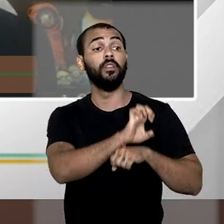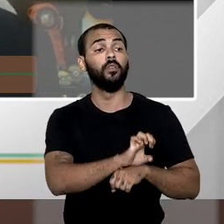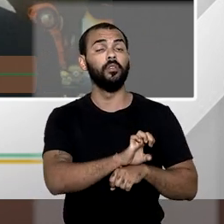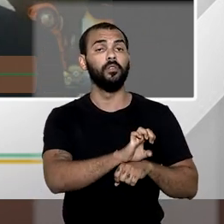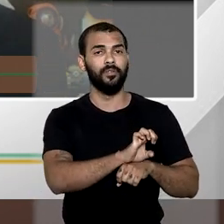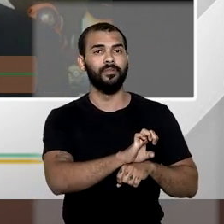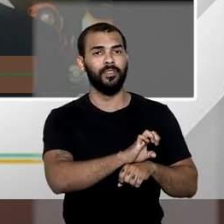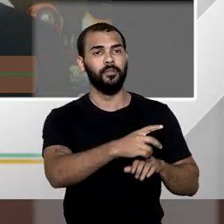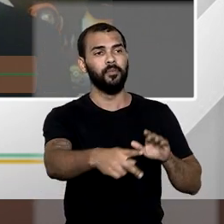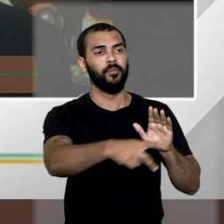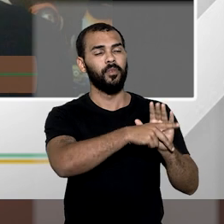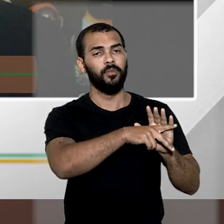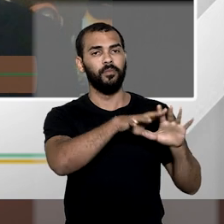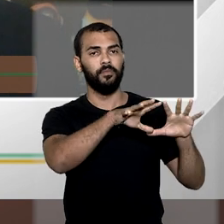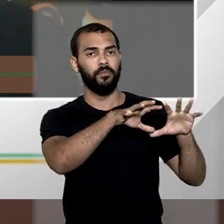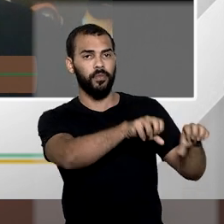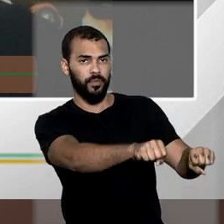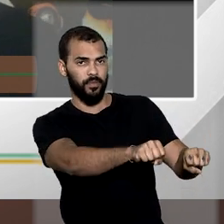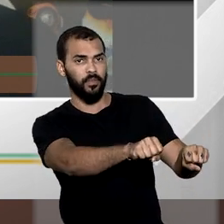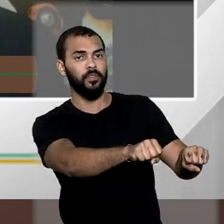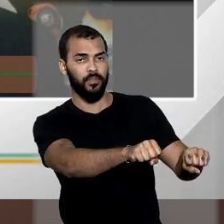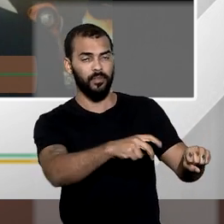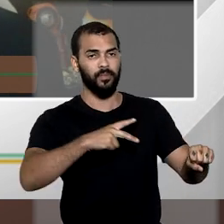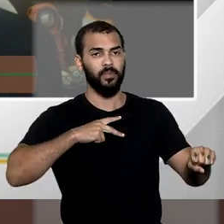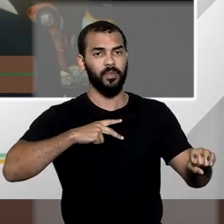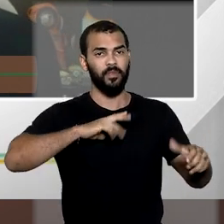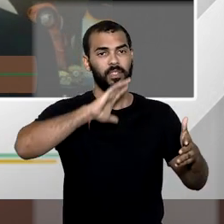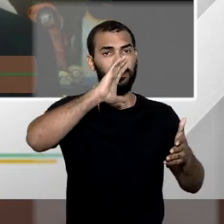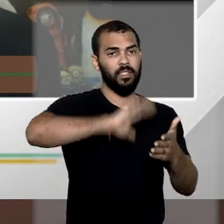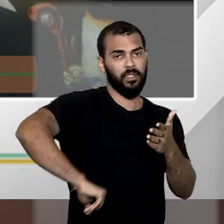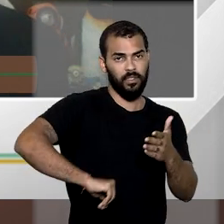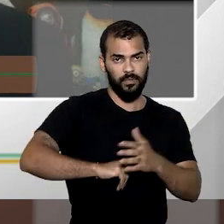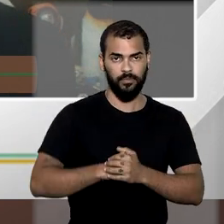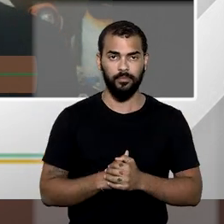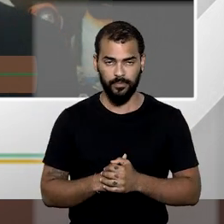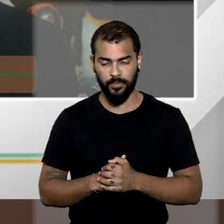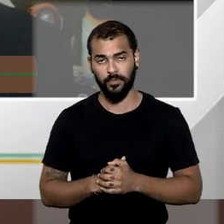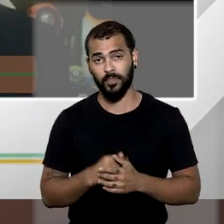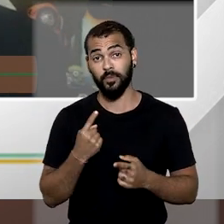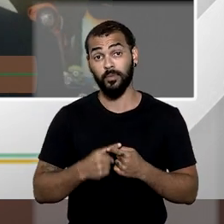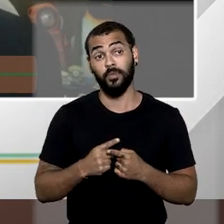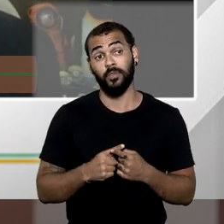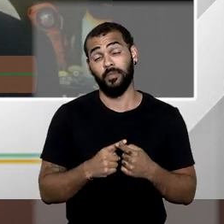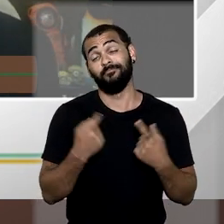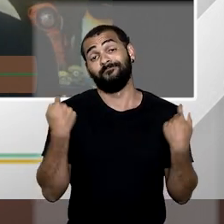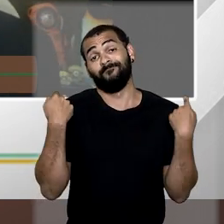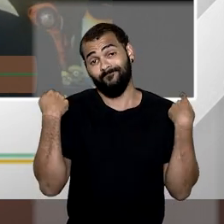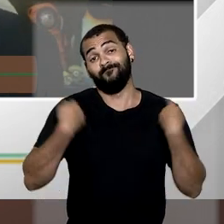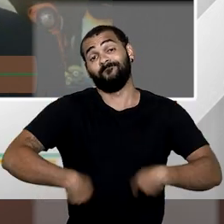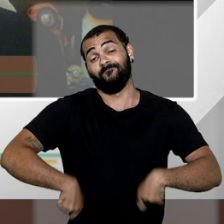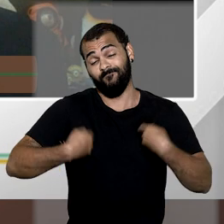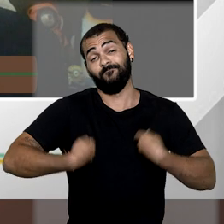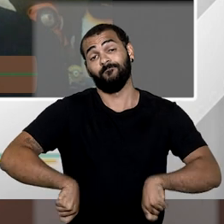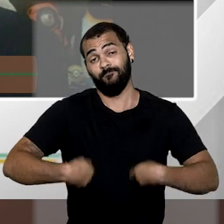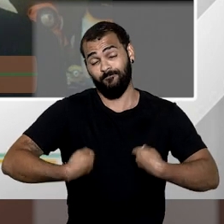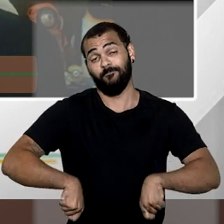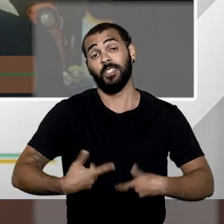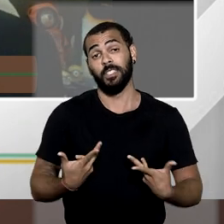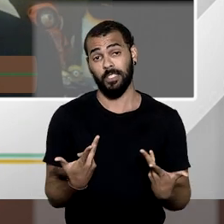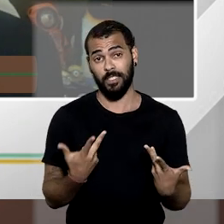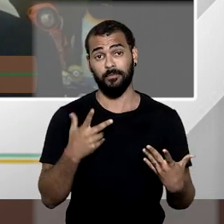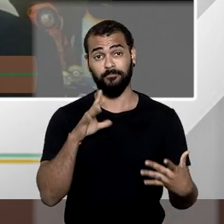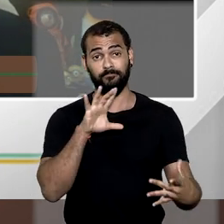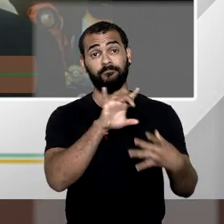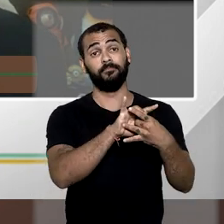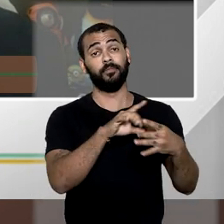elimina a propriedade privada, tendo em vista a imperatividade de atender a uma necessidade pública,